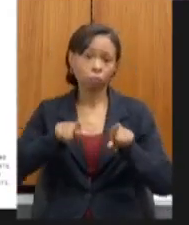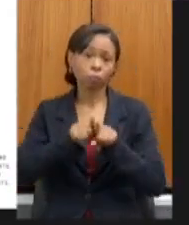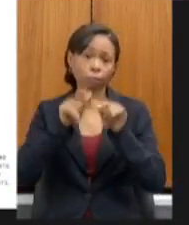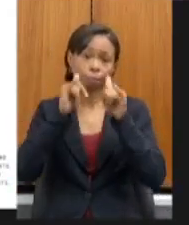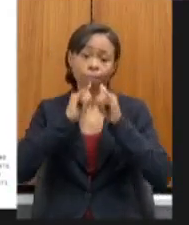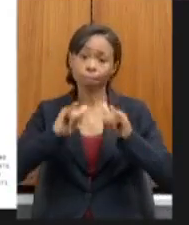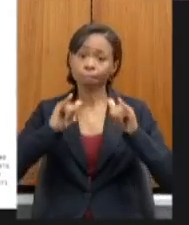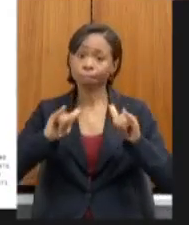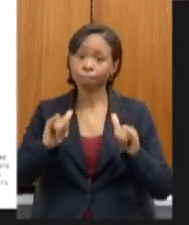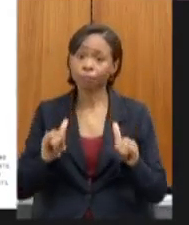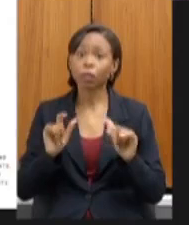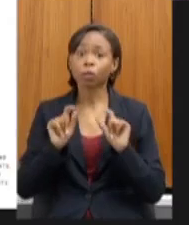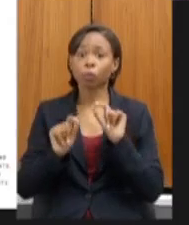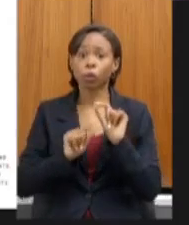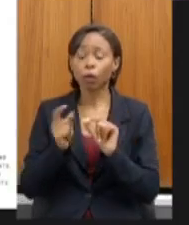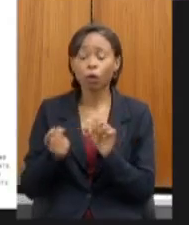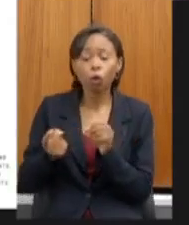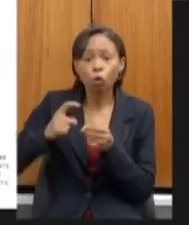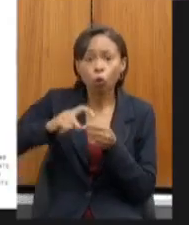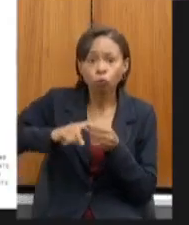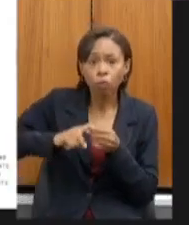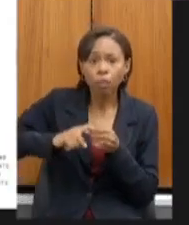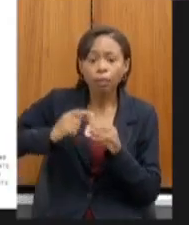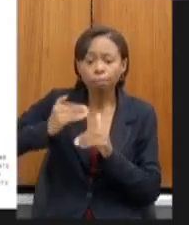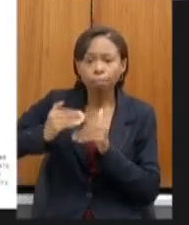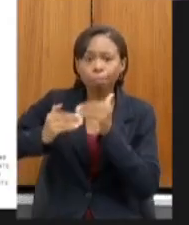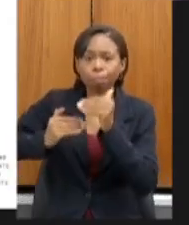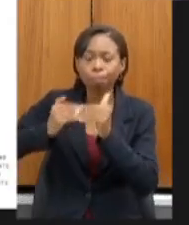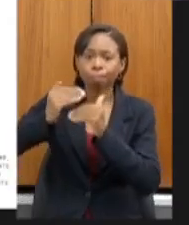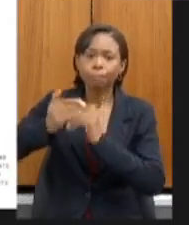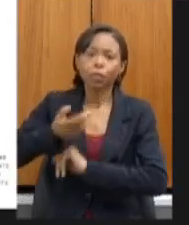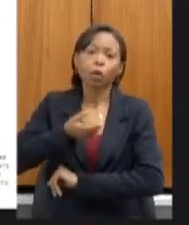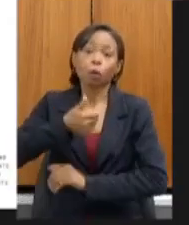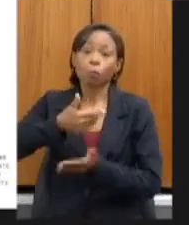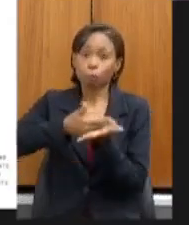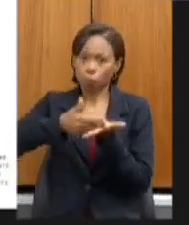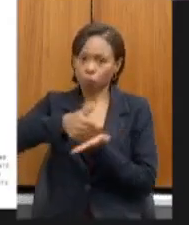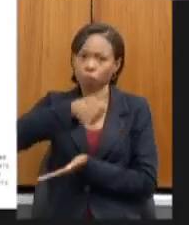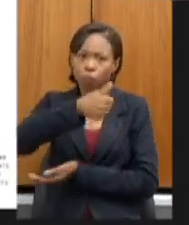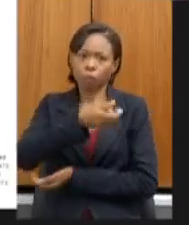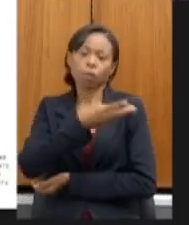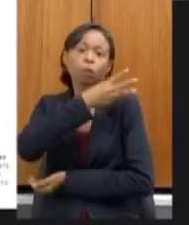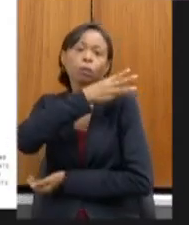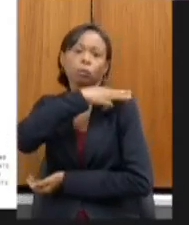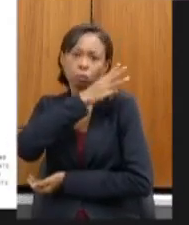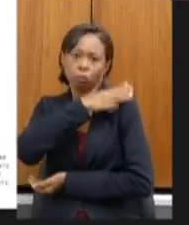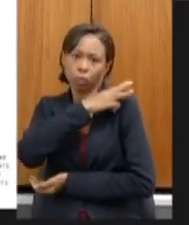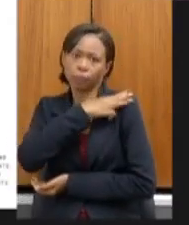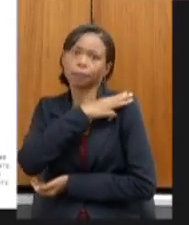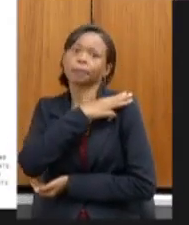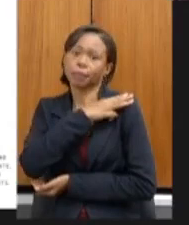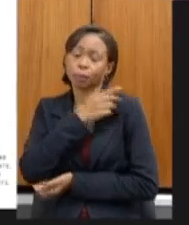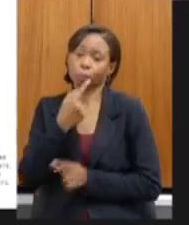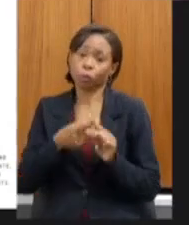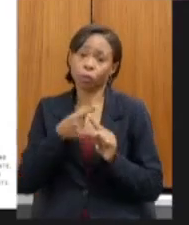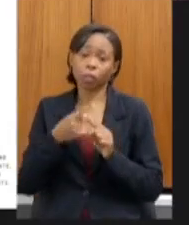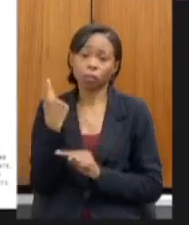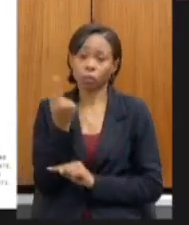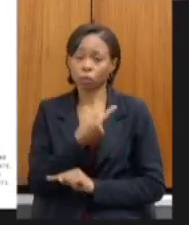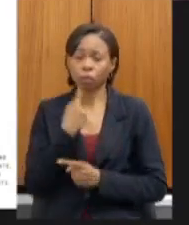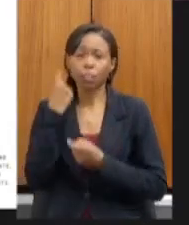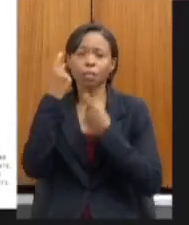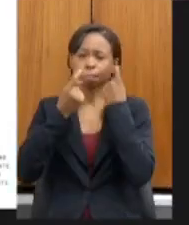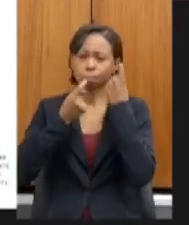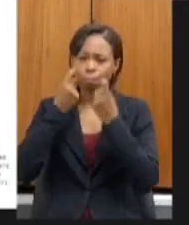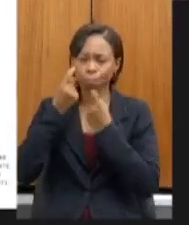retorno gradativo por ano de escolaridade se iniciando com o terceiro ano do ensino médio como eu já disse a gente está muito preocupada em relação a essa situação